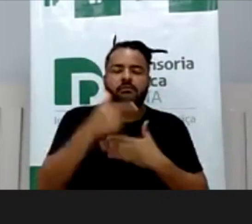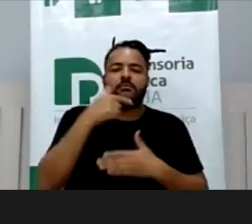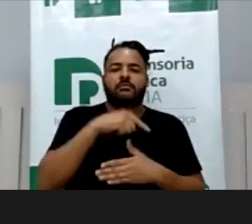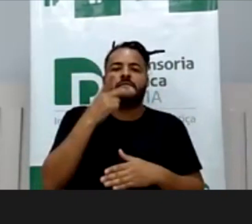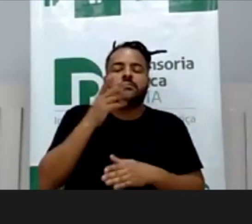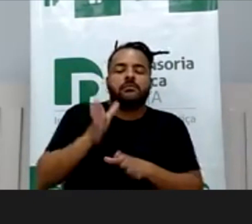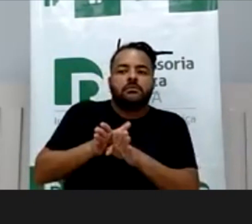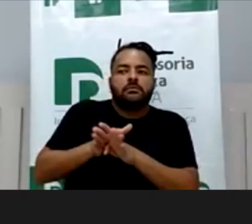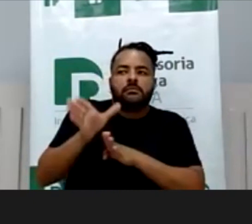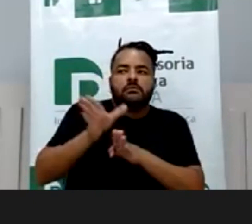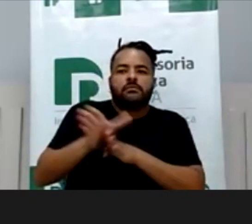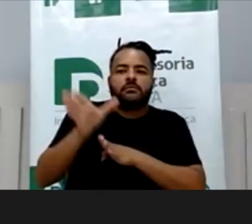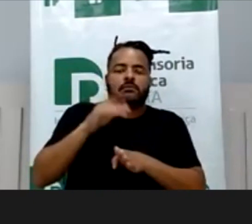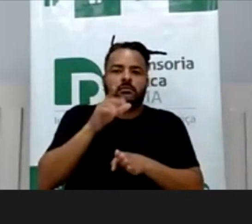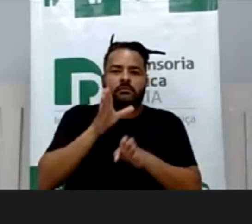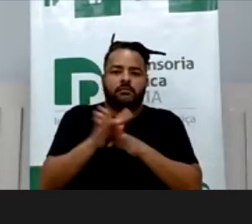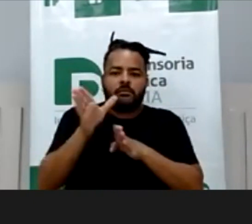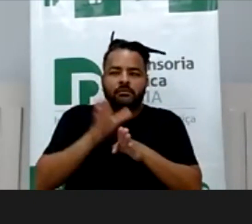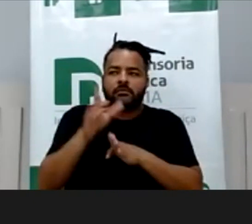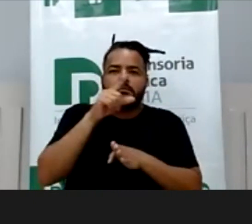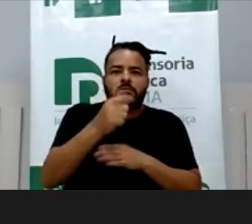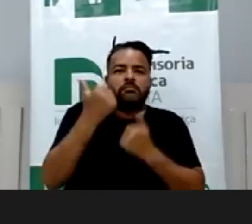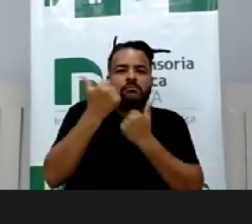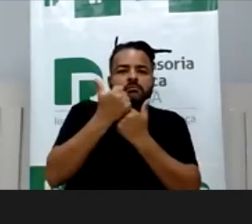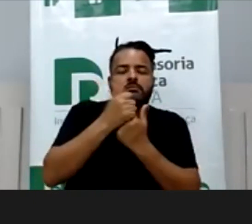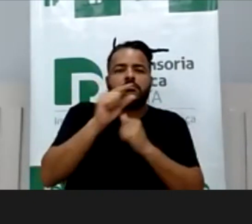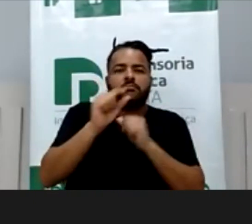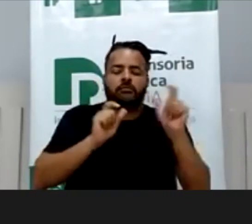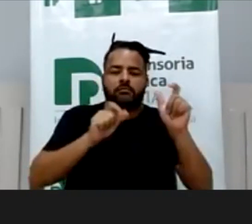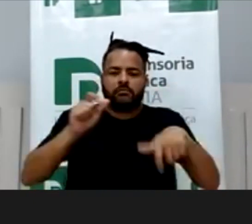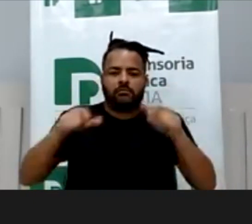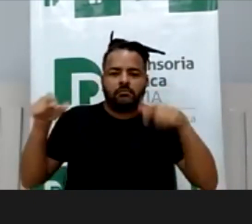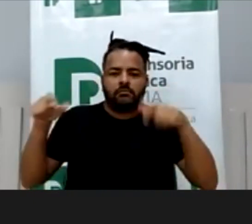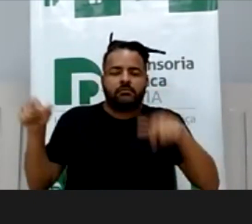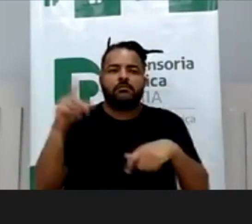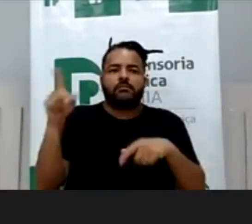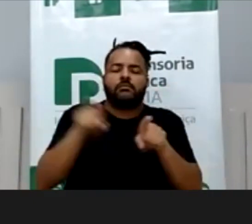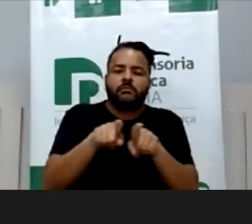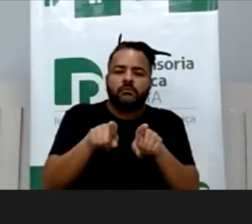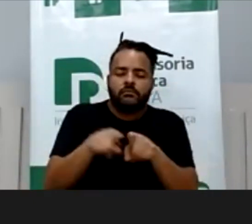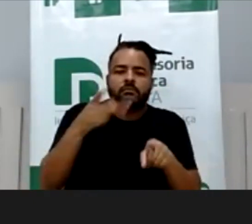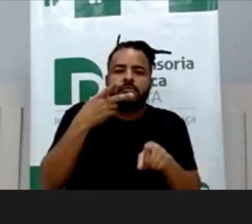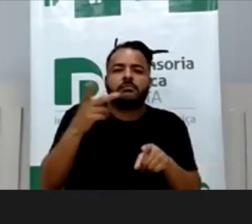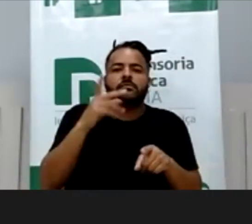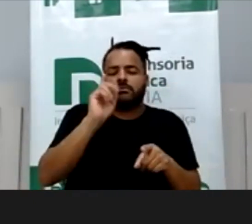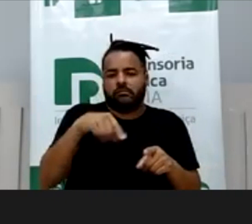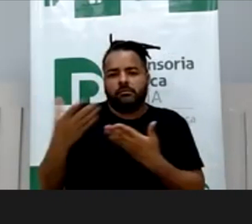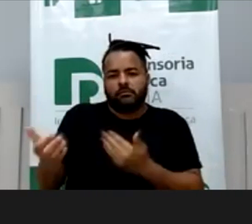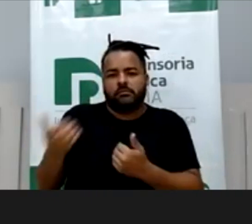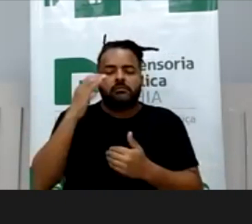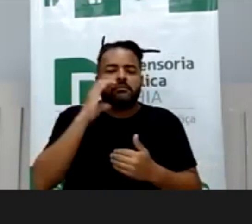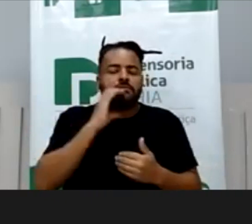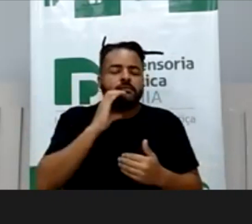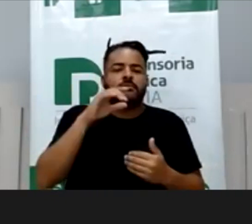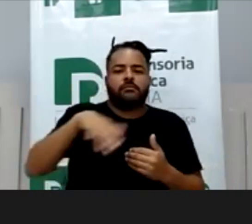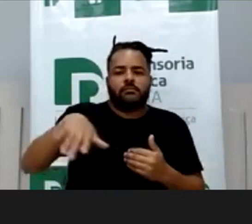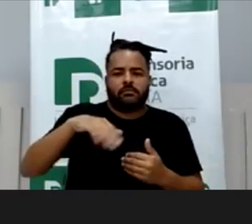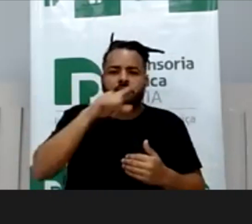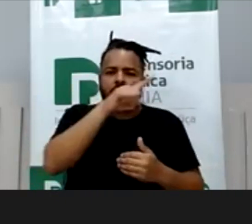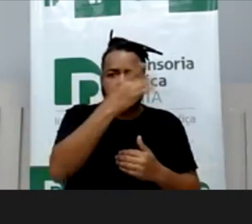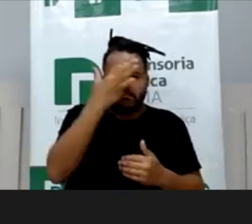é central também nesses debates, em todos os debates envolvendo infância e adolescência. Acho que você traz reflexões muito